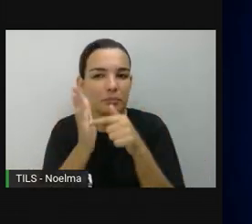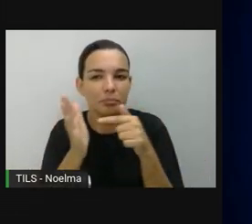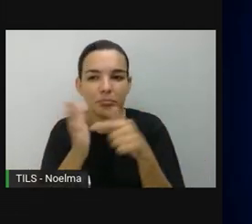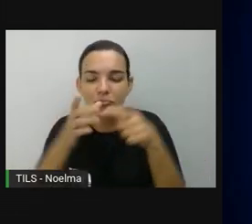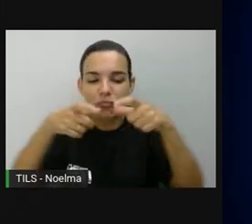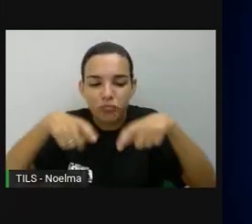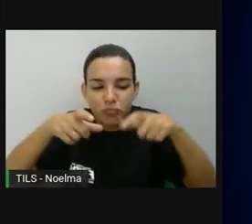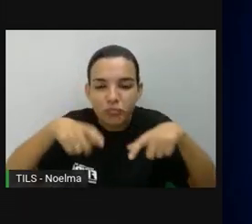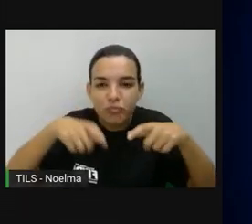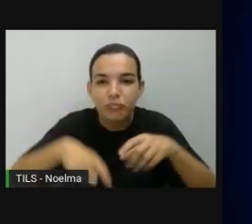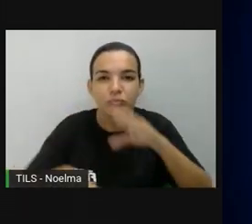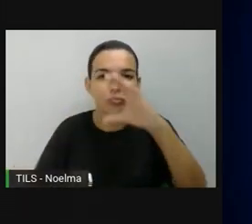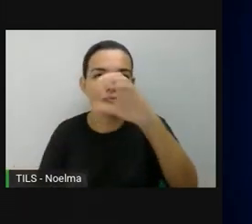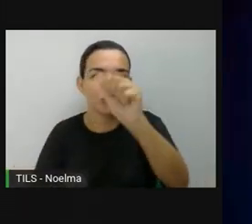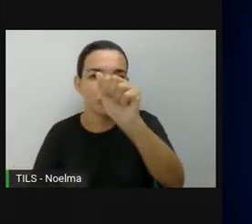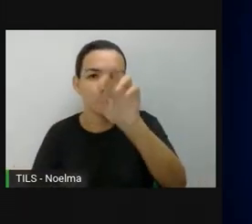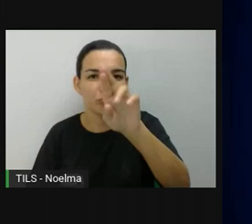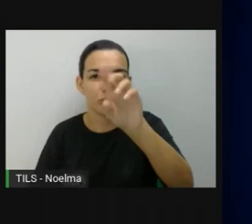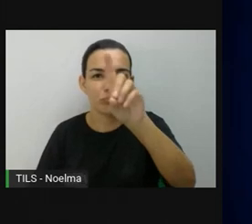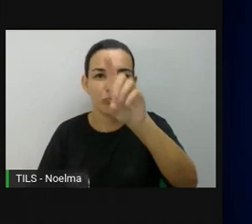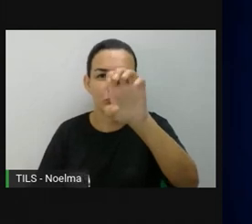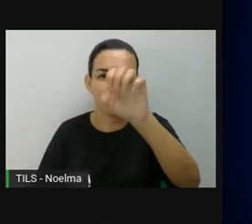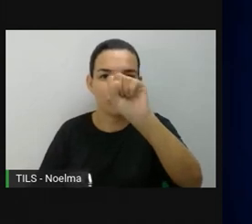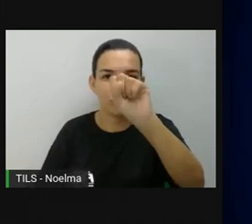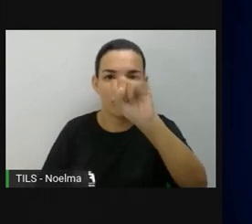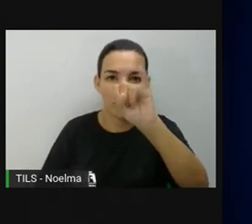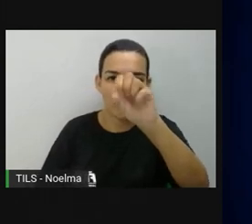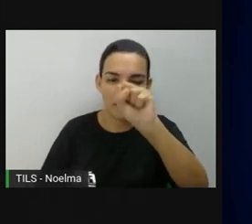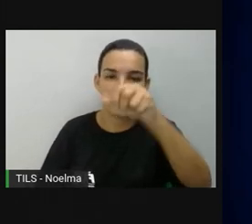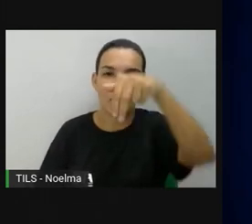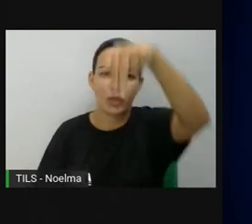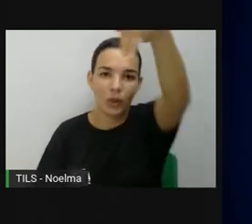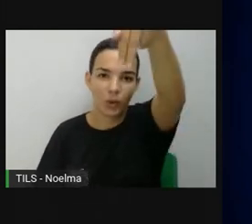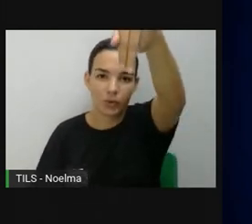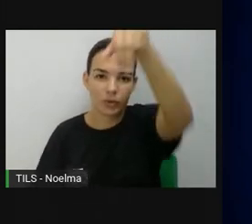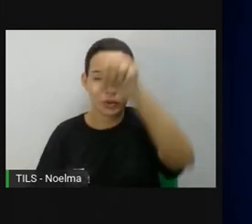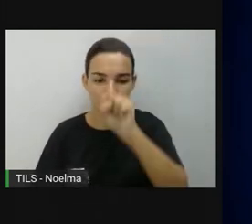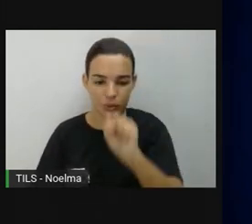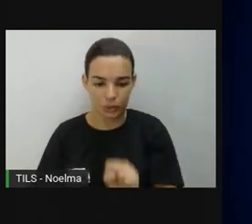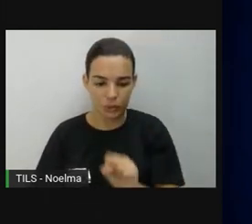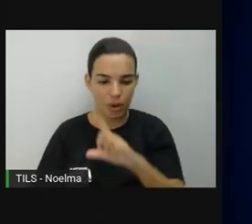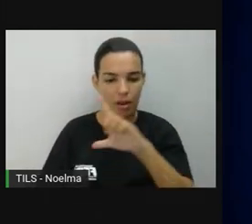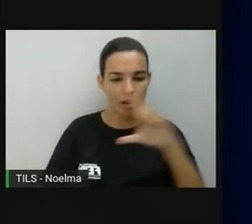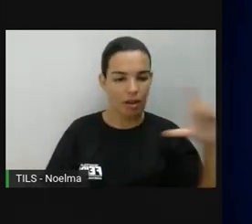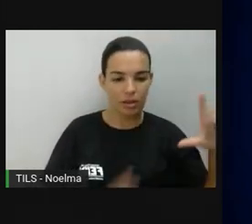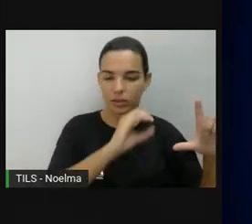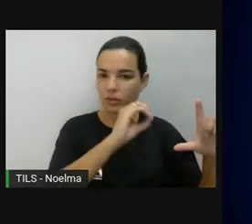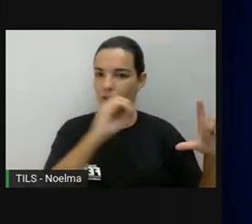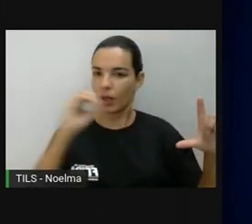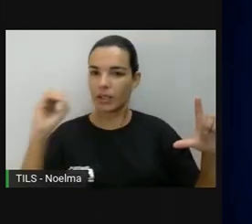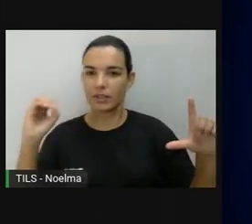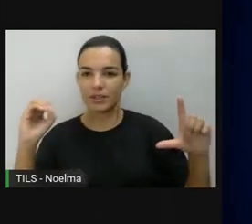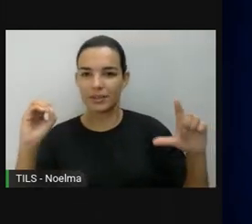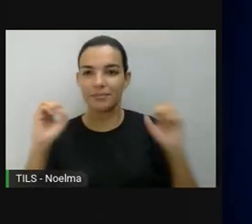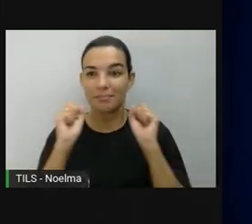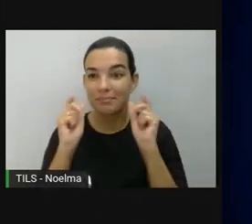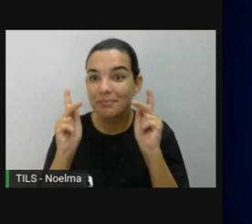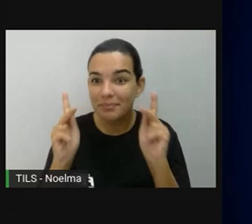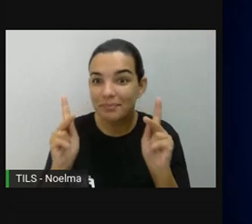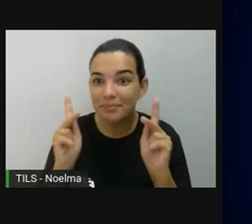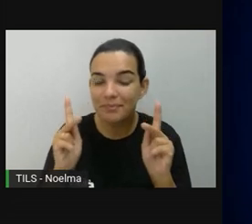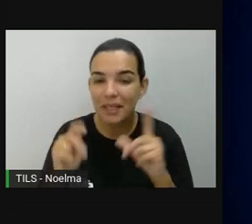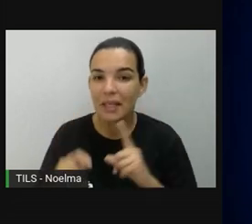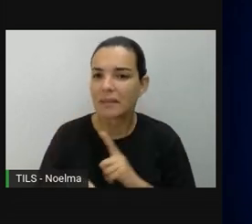cardeais. Norte, sul, leste e oeste. Além desses quatro